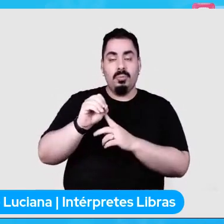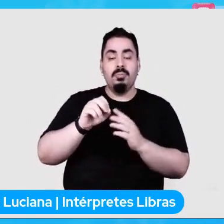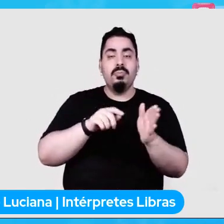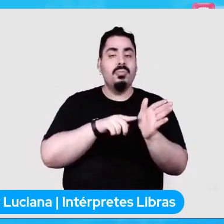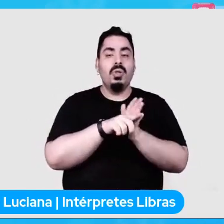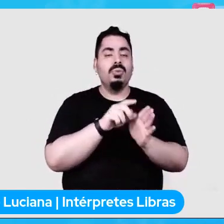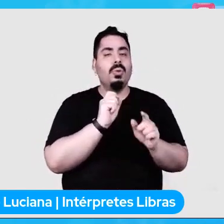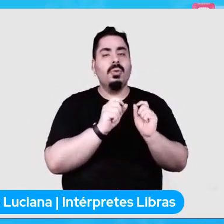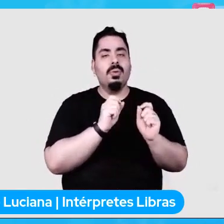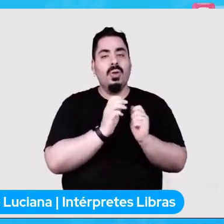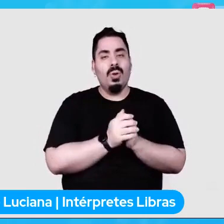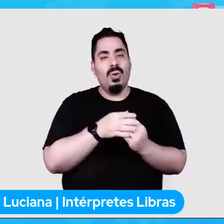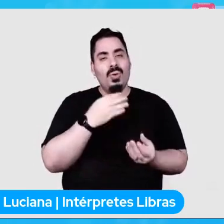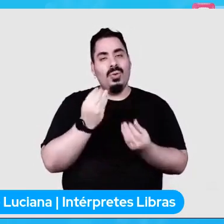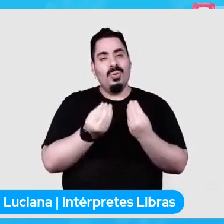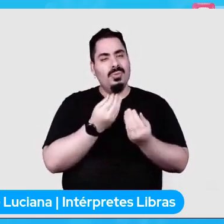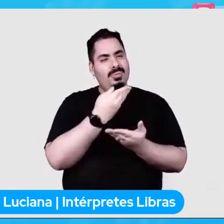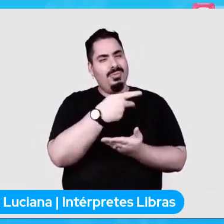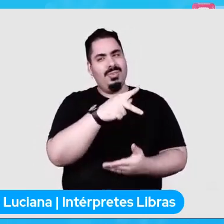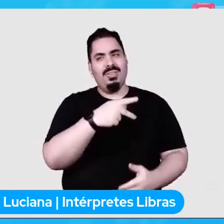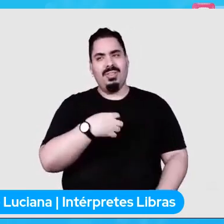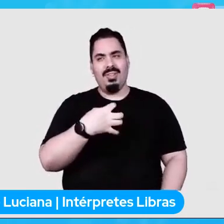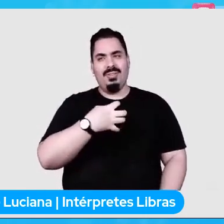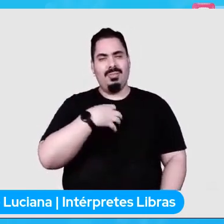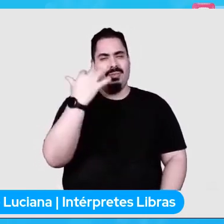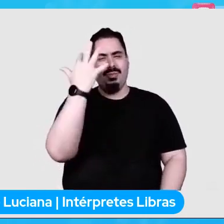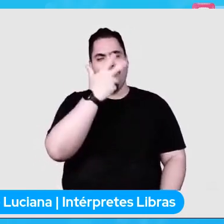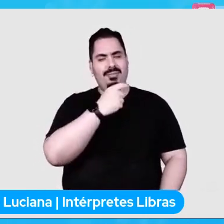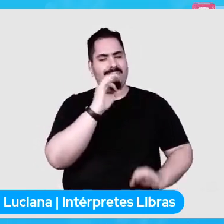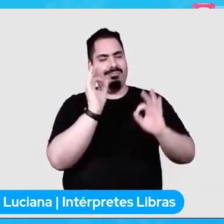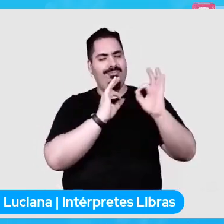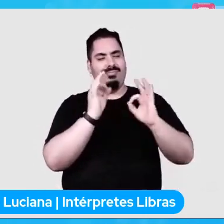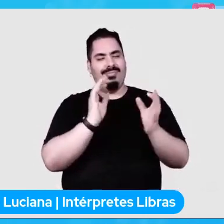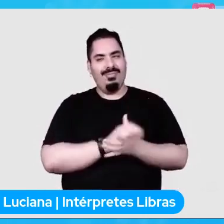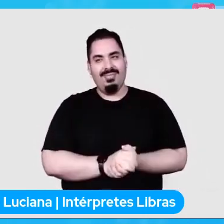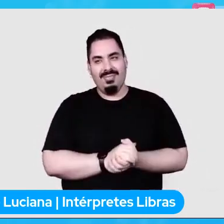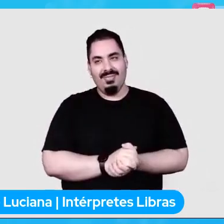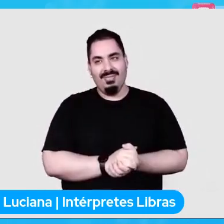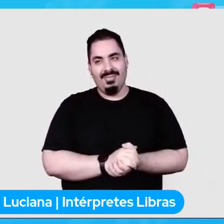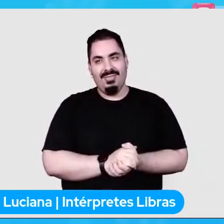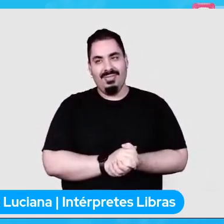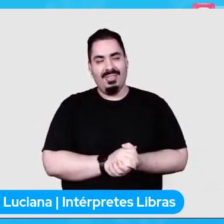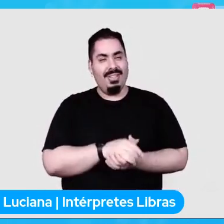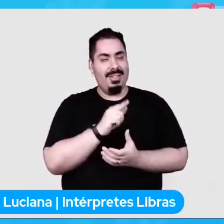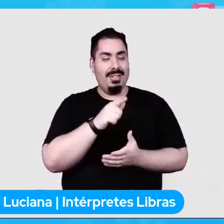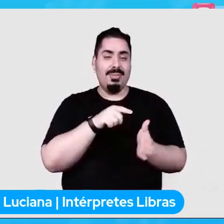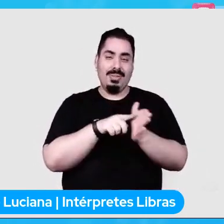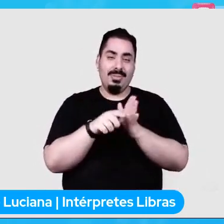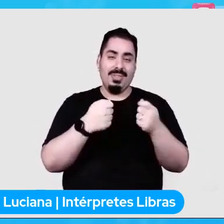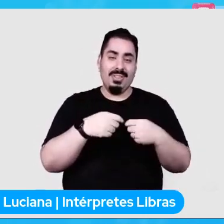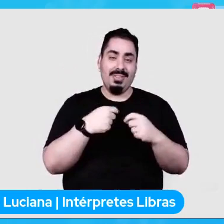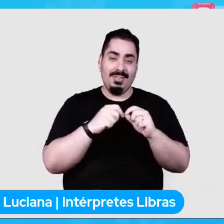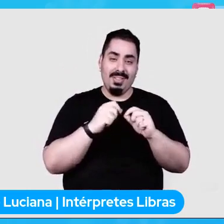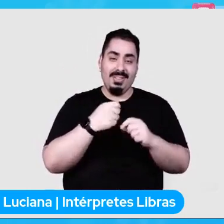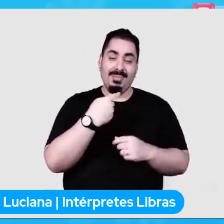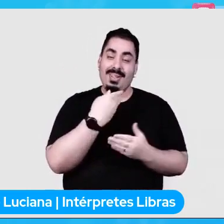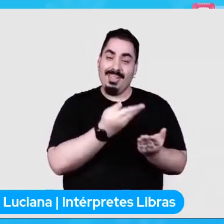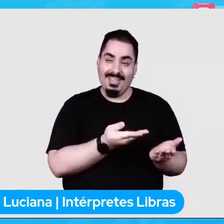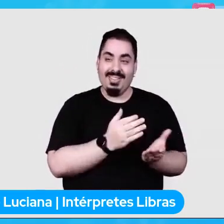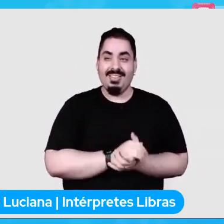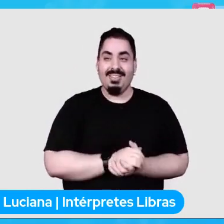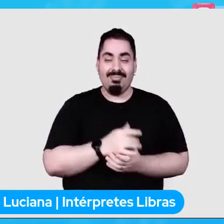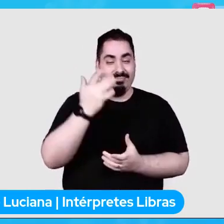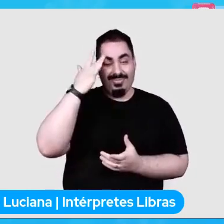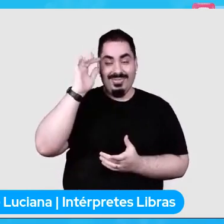para você ser tão lindo e estiloso assim essa pergunta tem que fazer para ele ele já sabe a resposta que